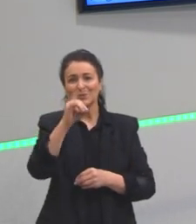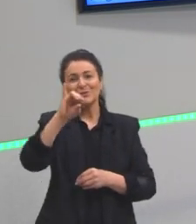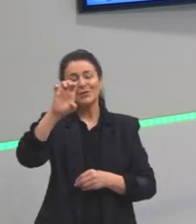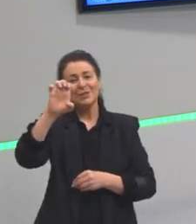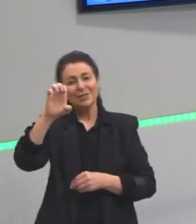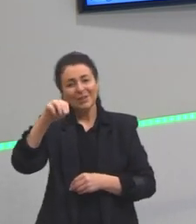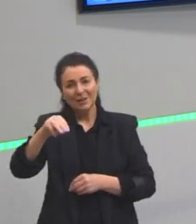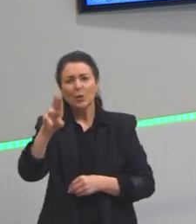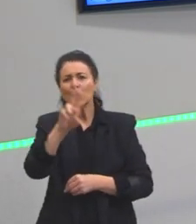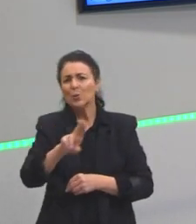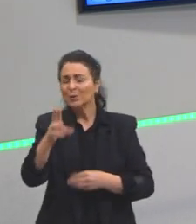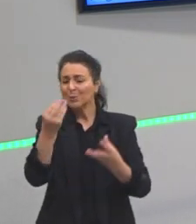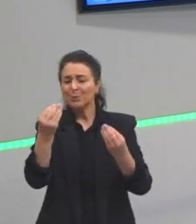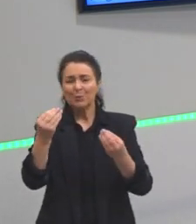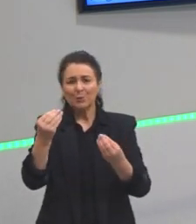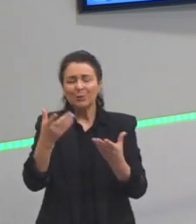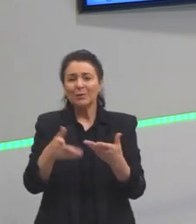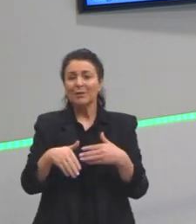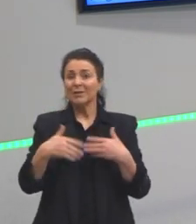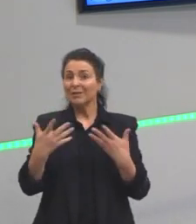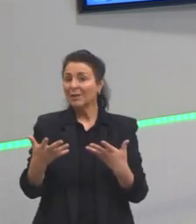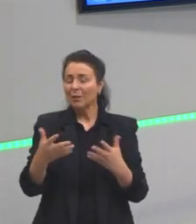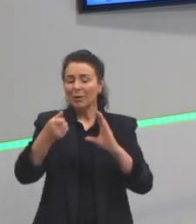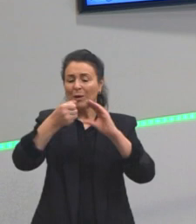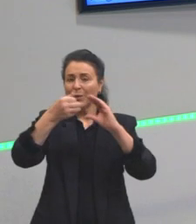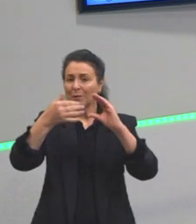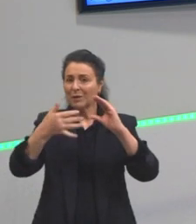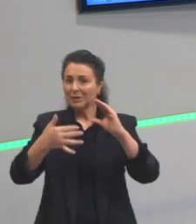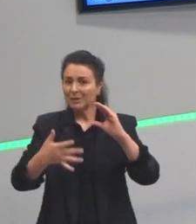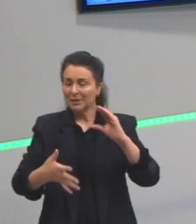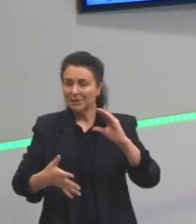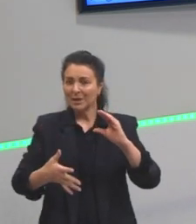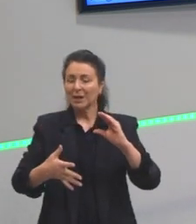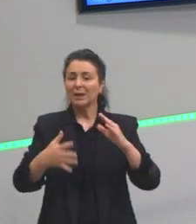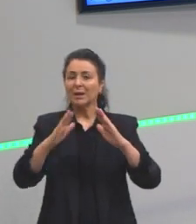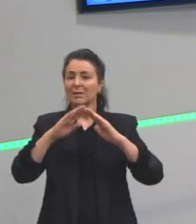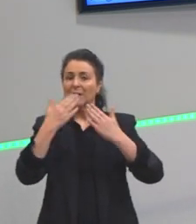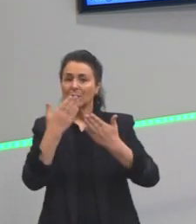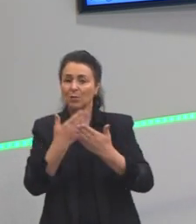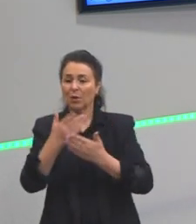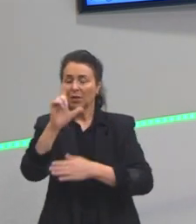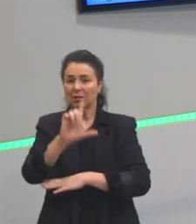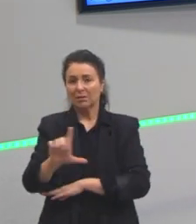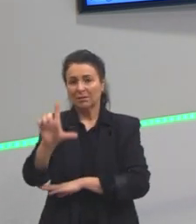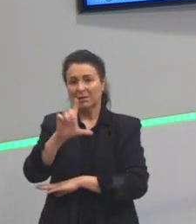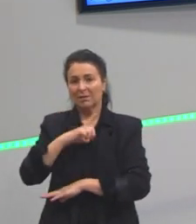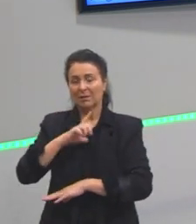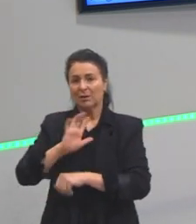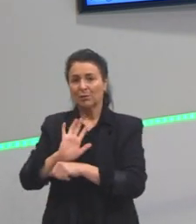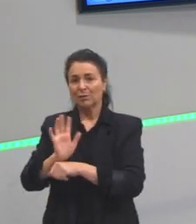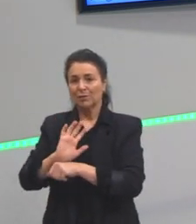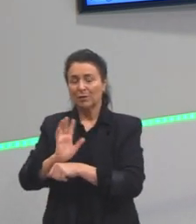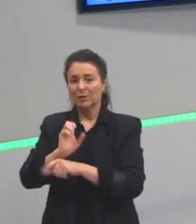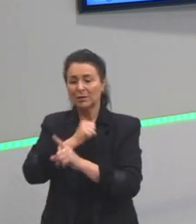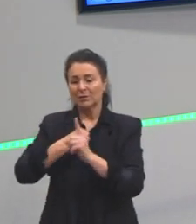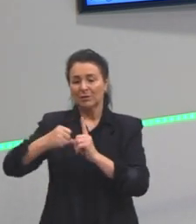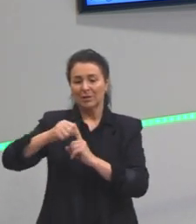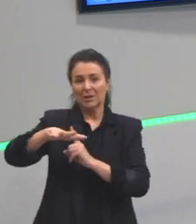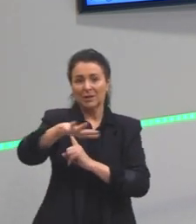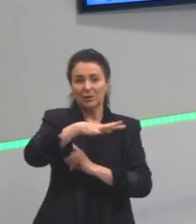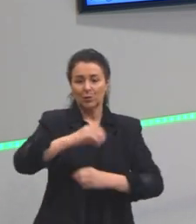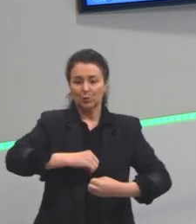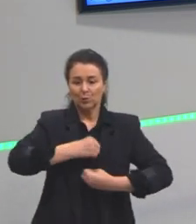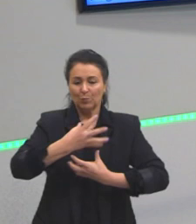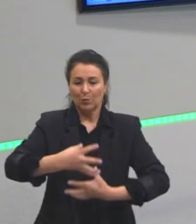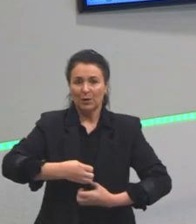uma grande característica dessa escola literária. E a gente tem aquele filme, A Sociedade dos Poetas Mortos,